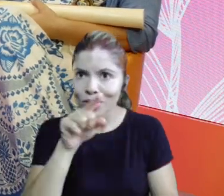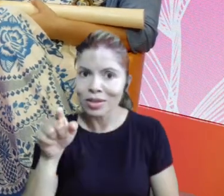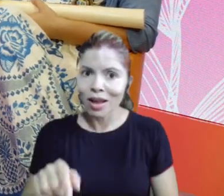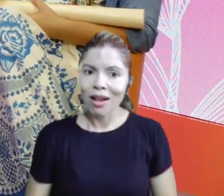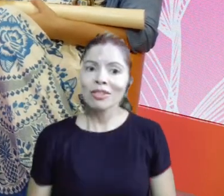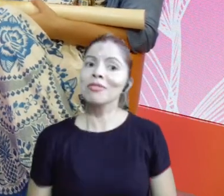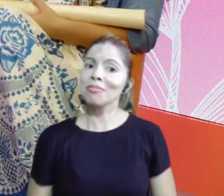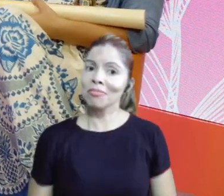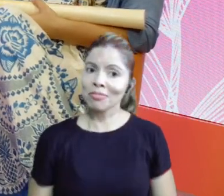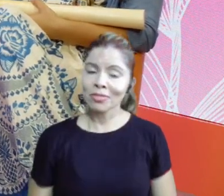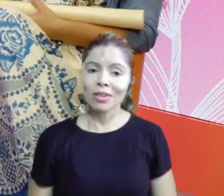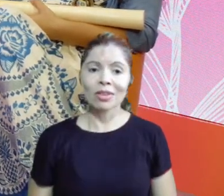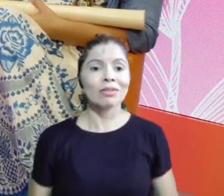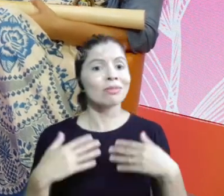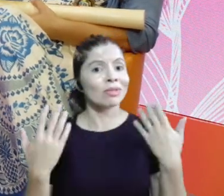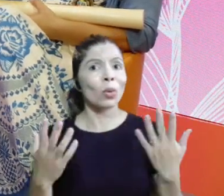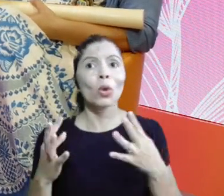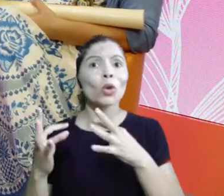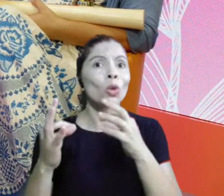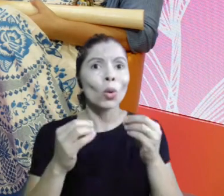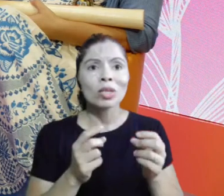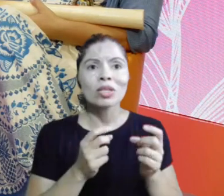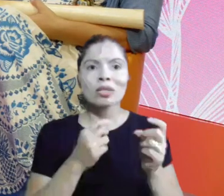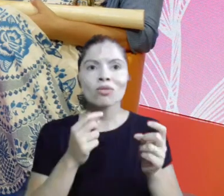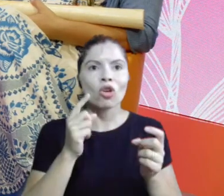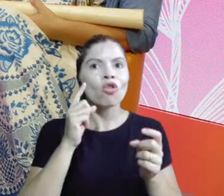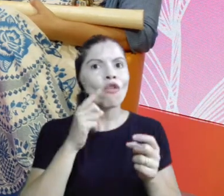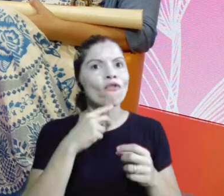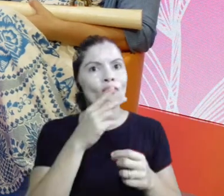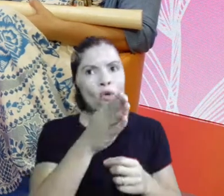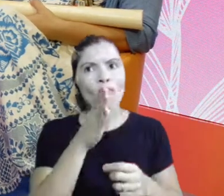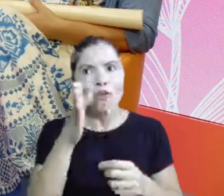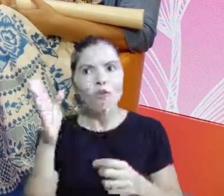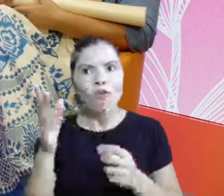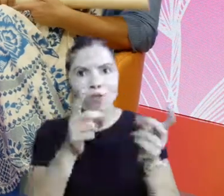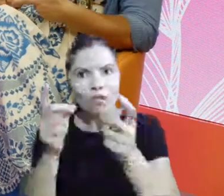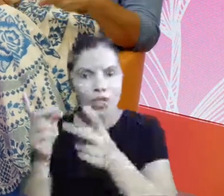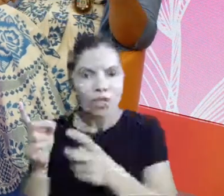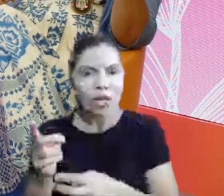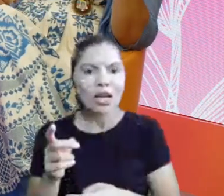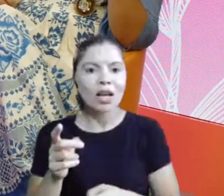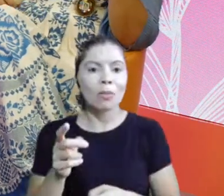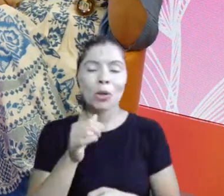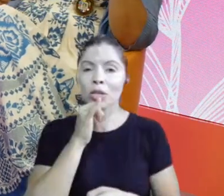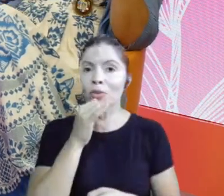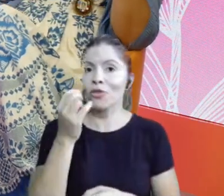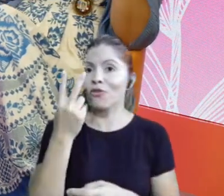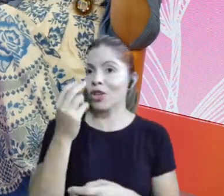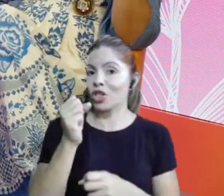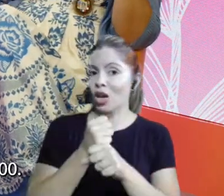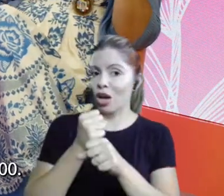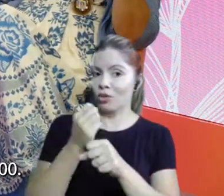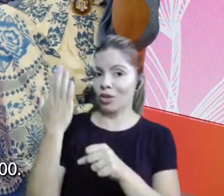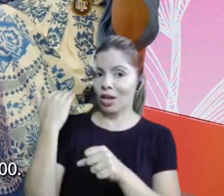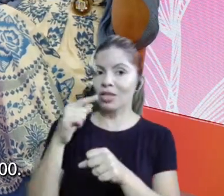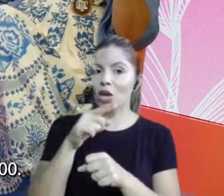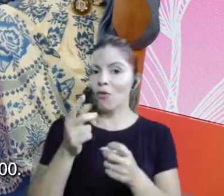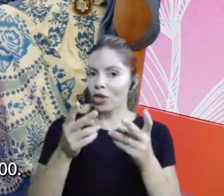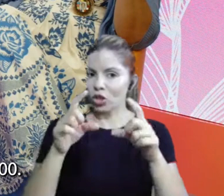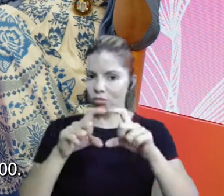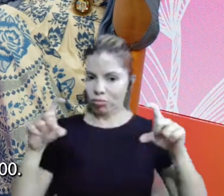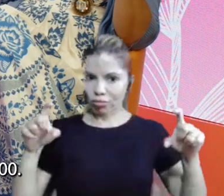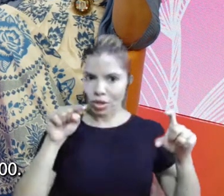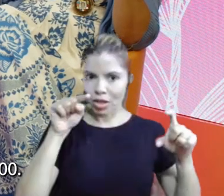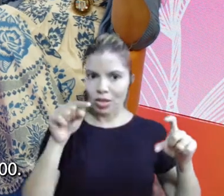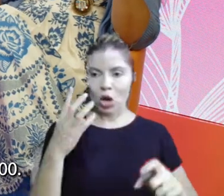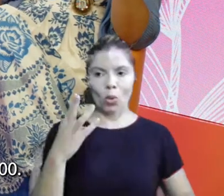elas, né? E todas as vezes, é para vocês entenderem um parênteses, há 20 anos atrás eu vendia esta haste